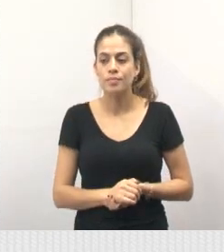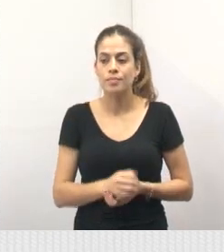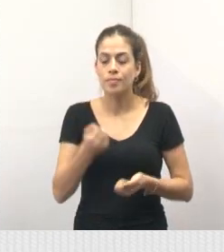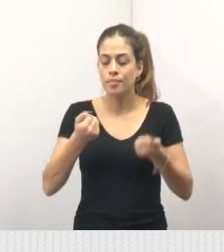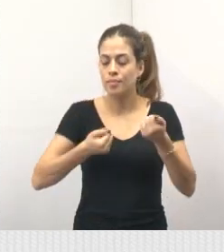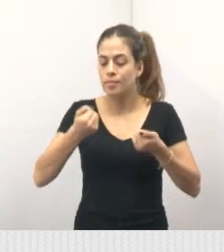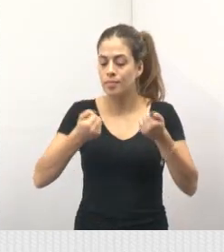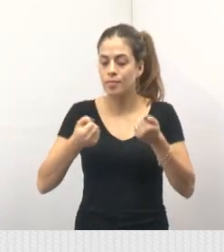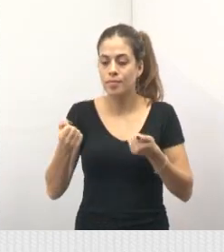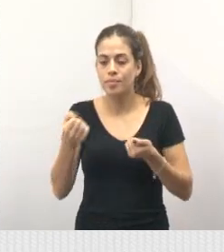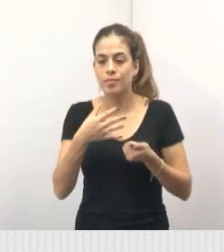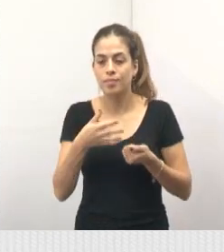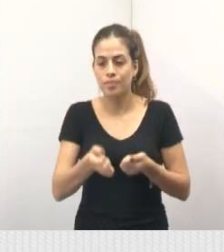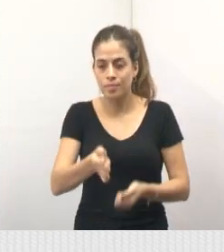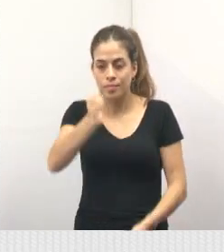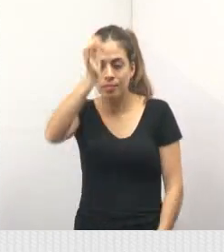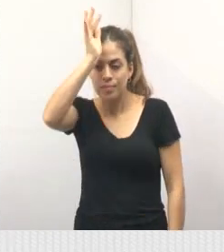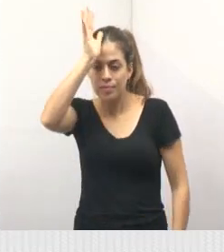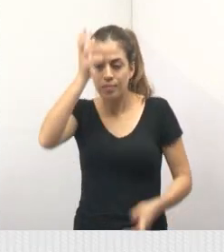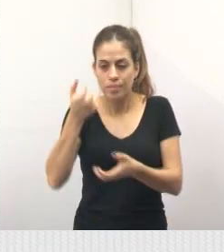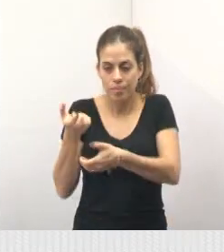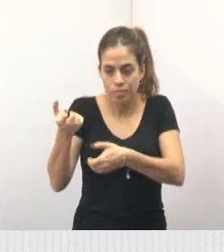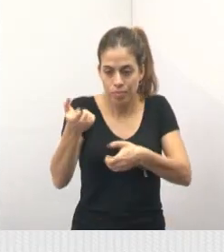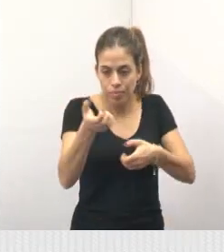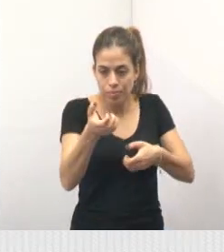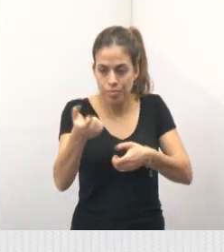viatura do Corpo de Bombeiros.